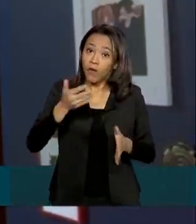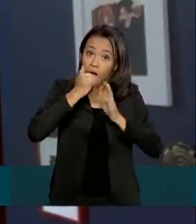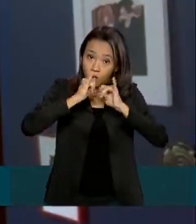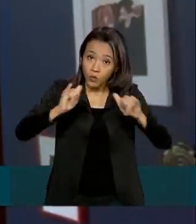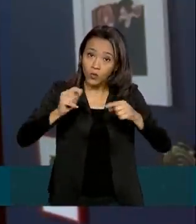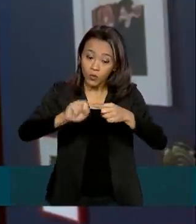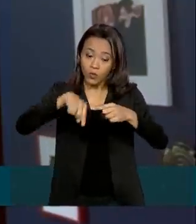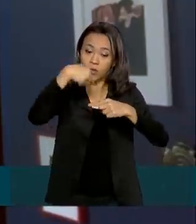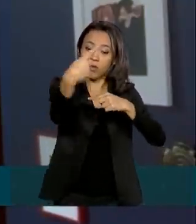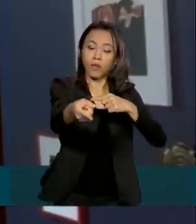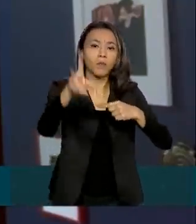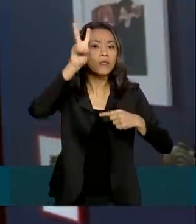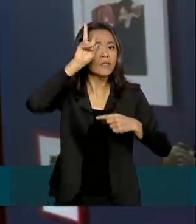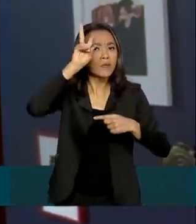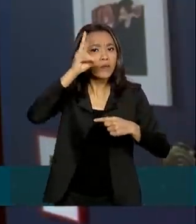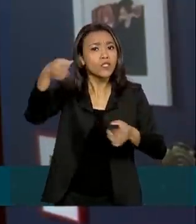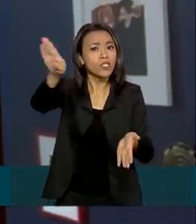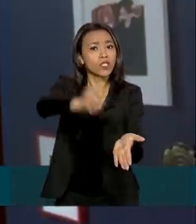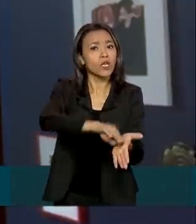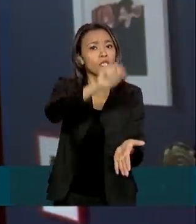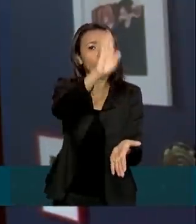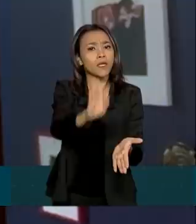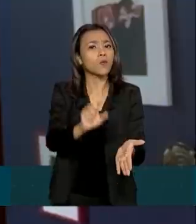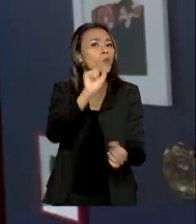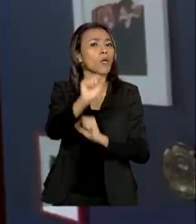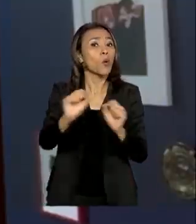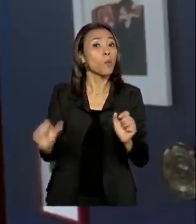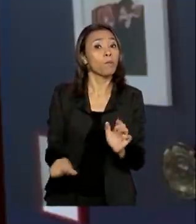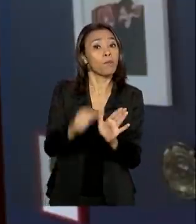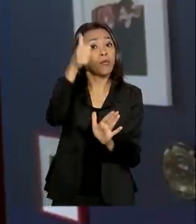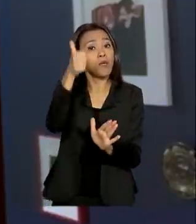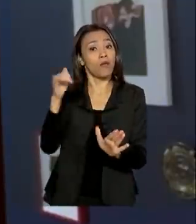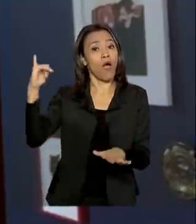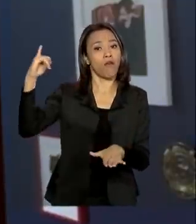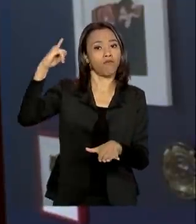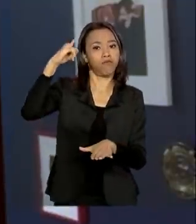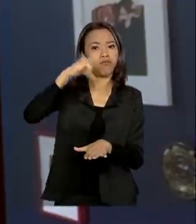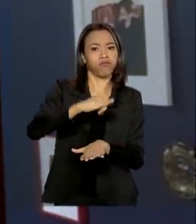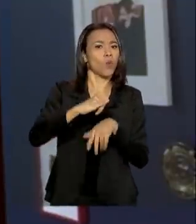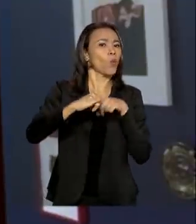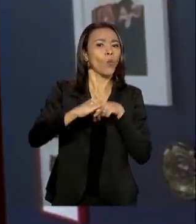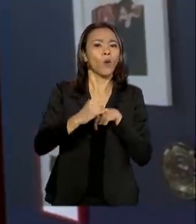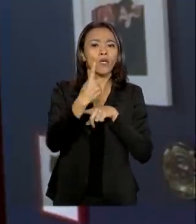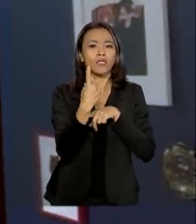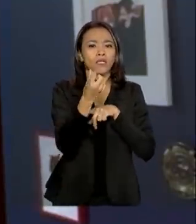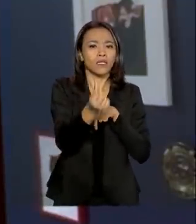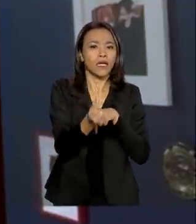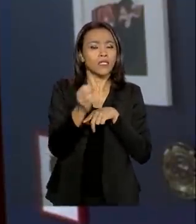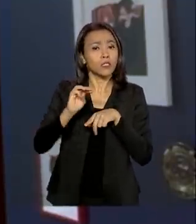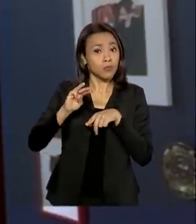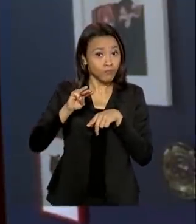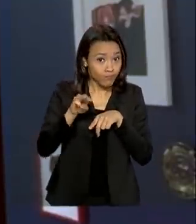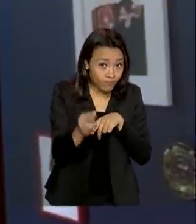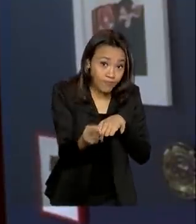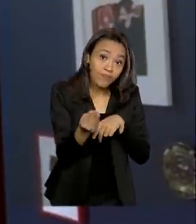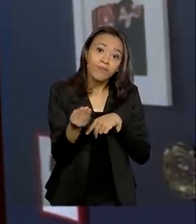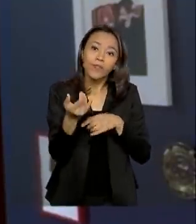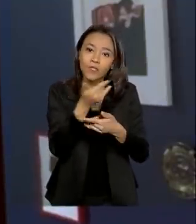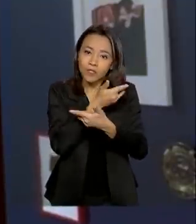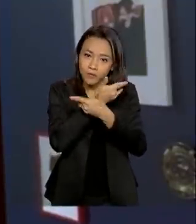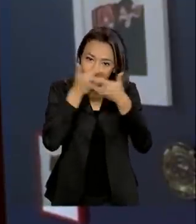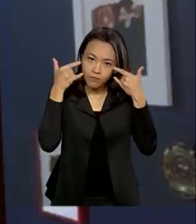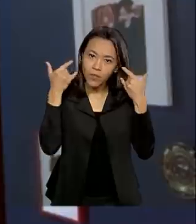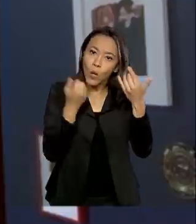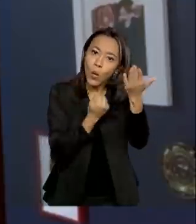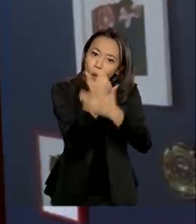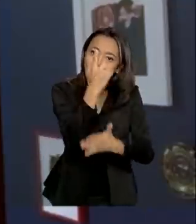segunda-feira ao Brasil o primeiro avião com 17 milhões de máscaras compradas na China. Estão